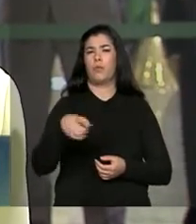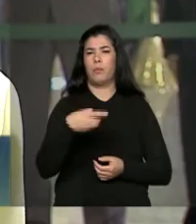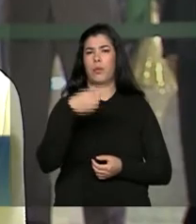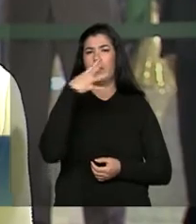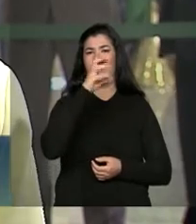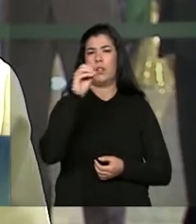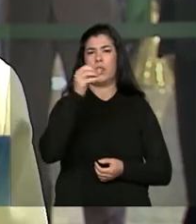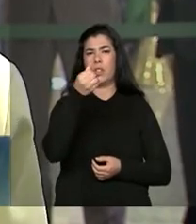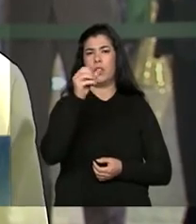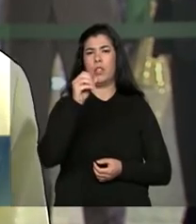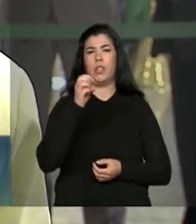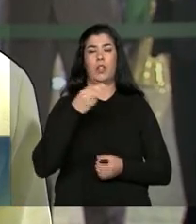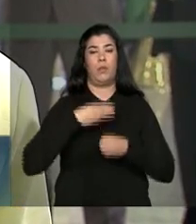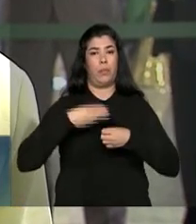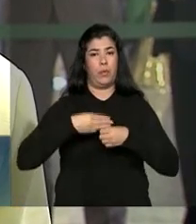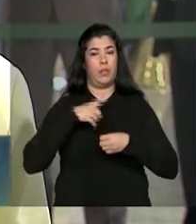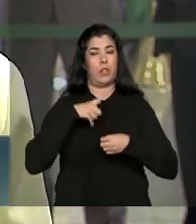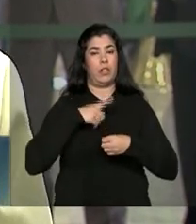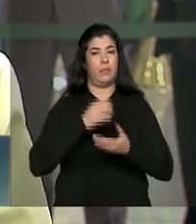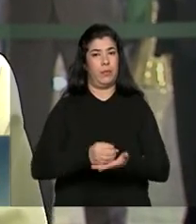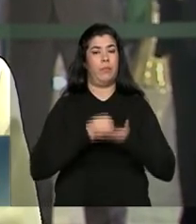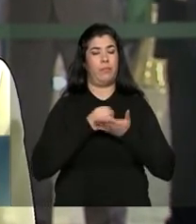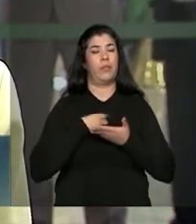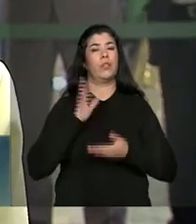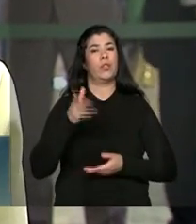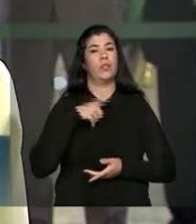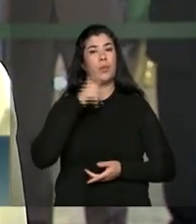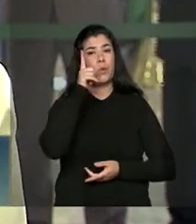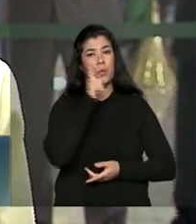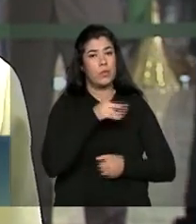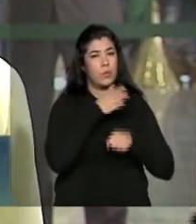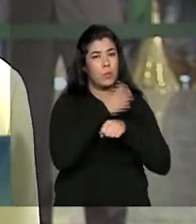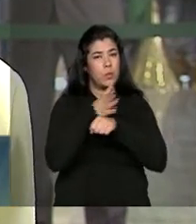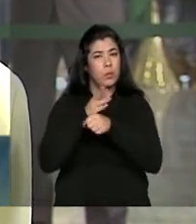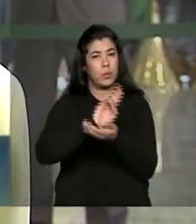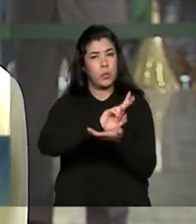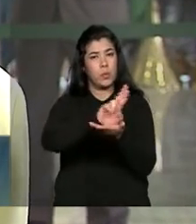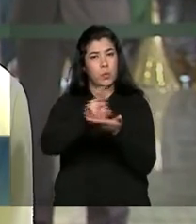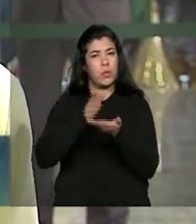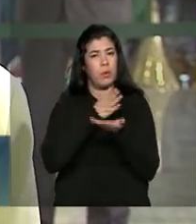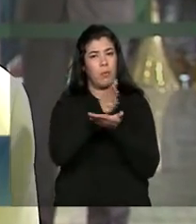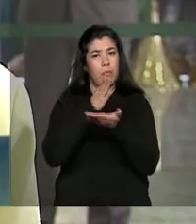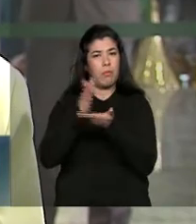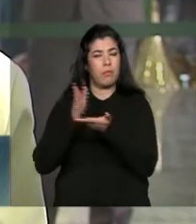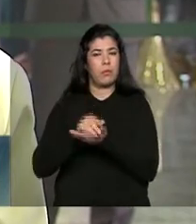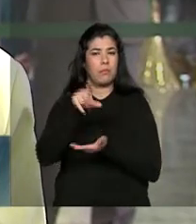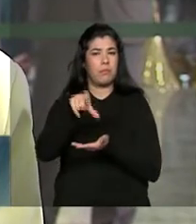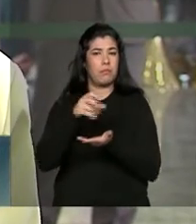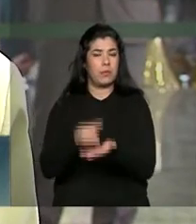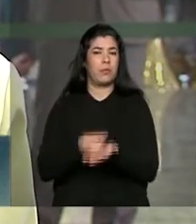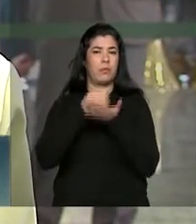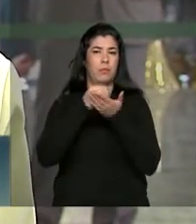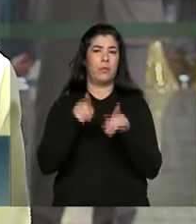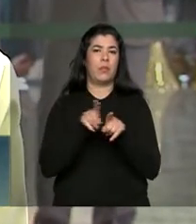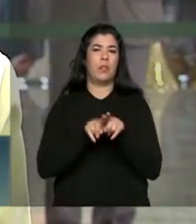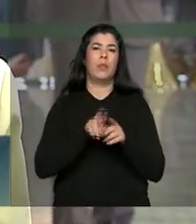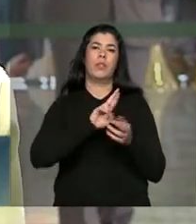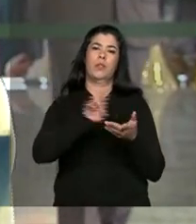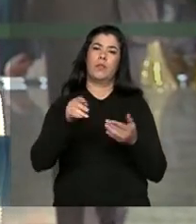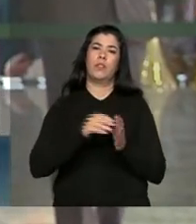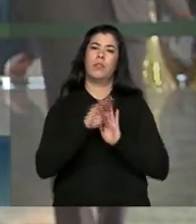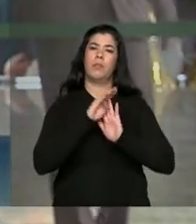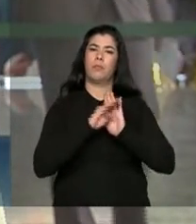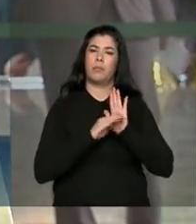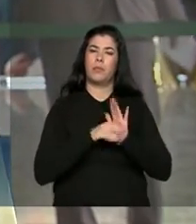municípios, a maior parte desses agricultores já conseguiram acessar e são várias linhas de crédito específicas para o tipo de público. Tem o